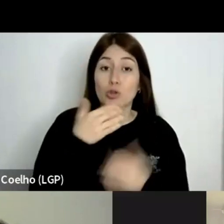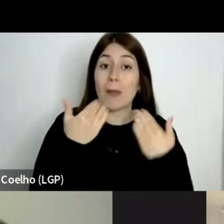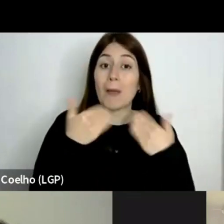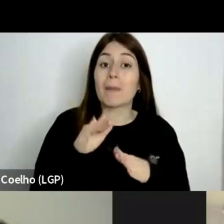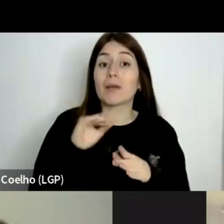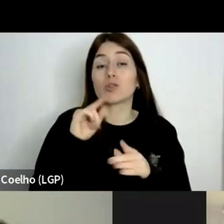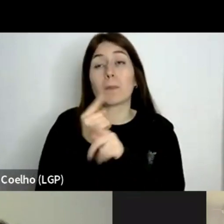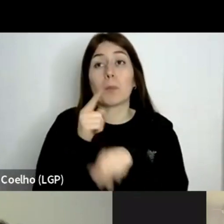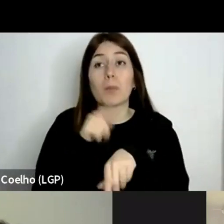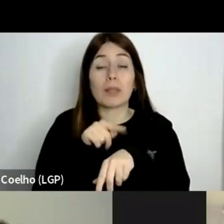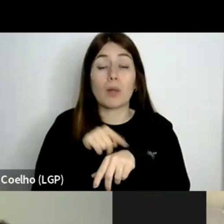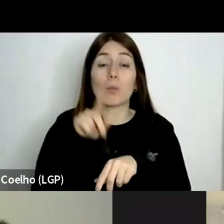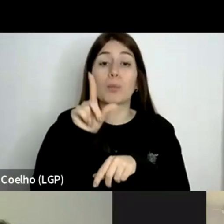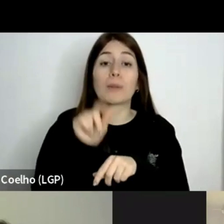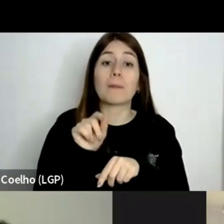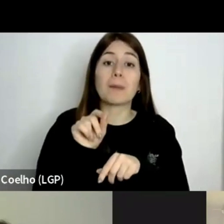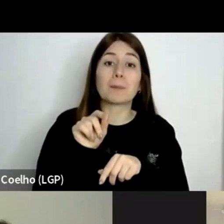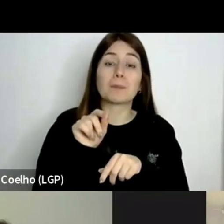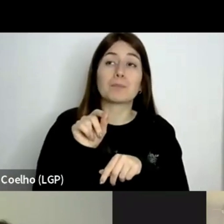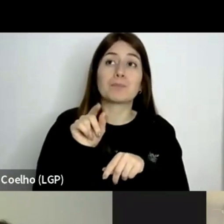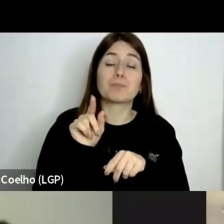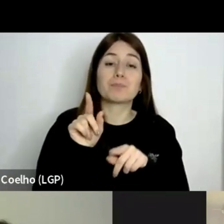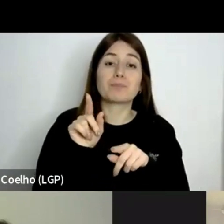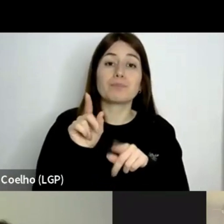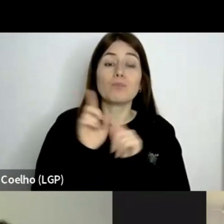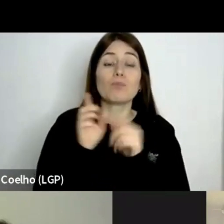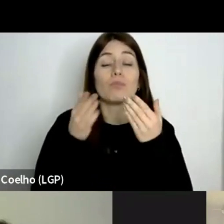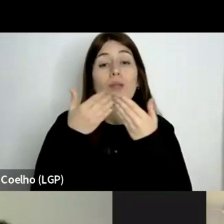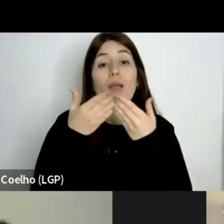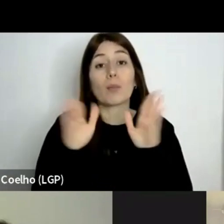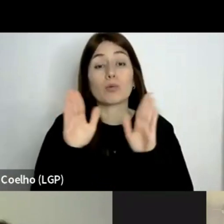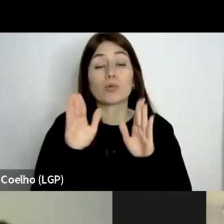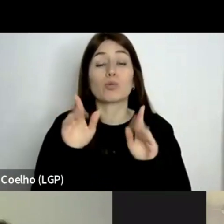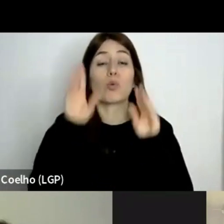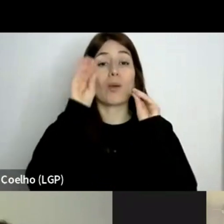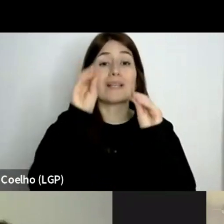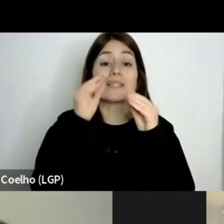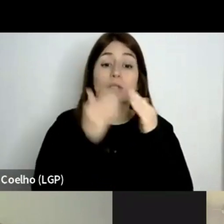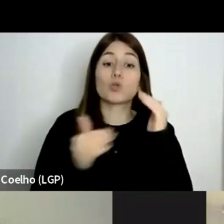a abertura ao ensino superior privado, a privatização,